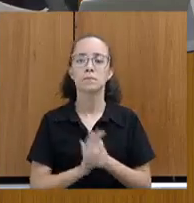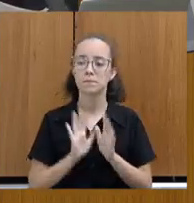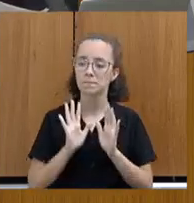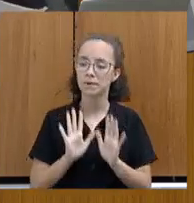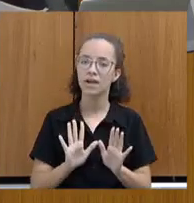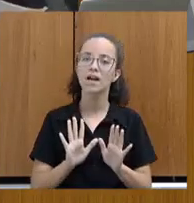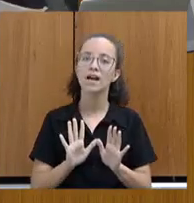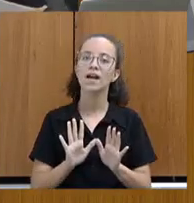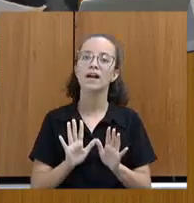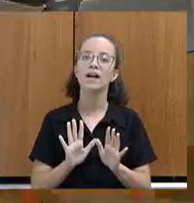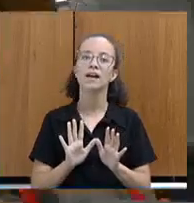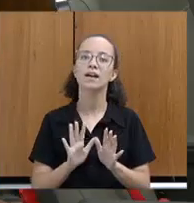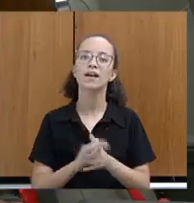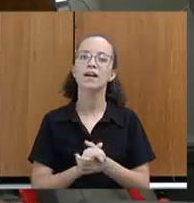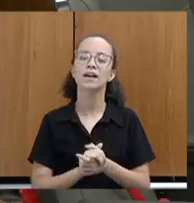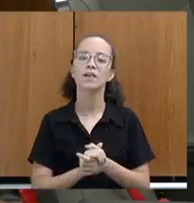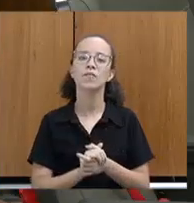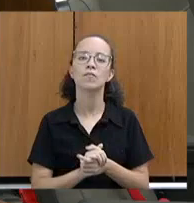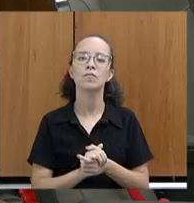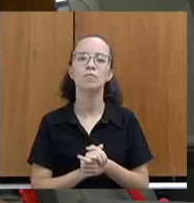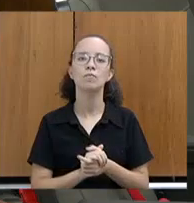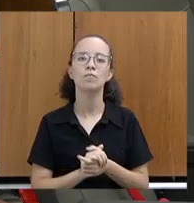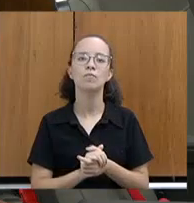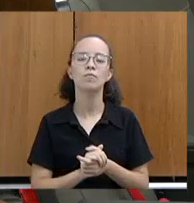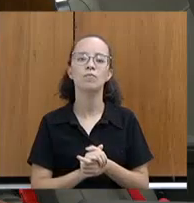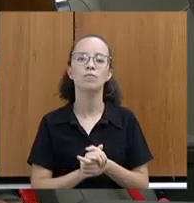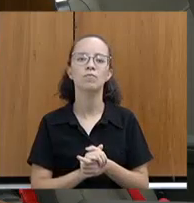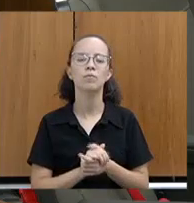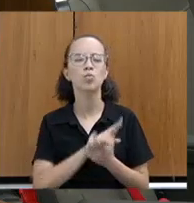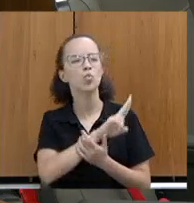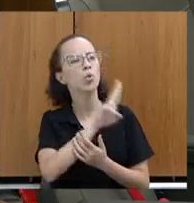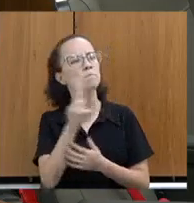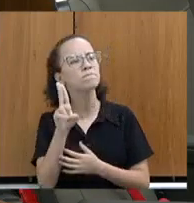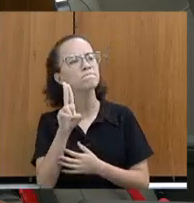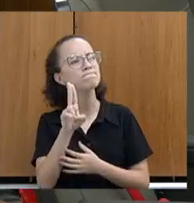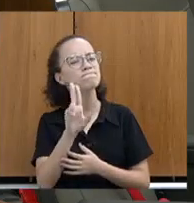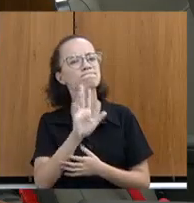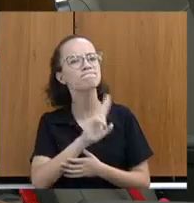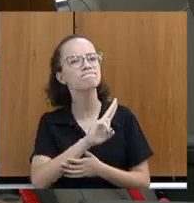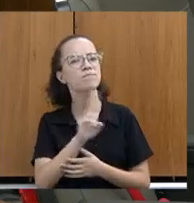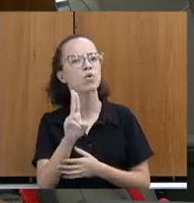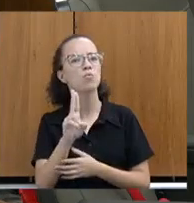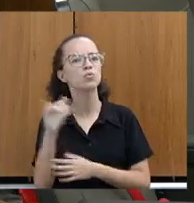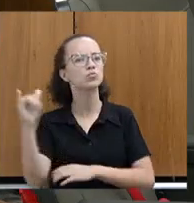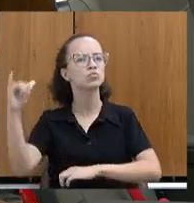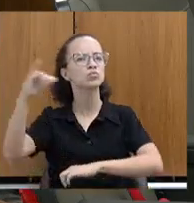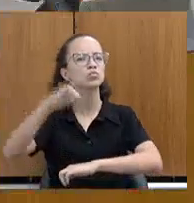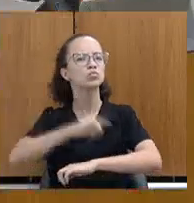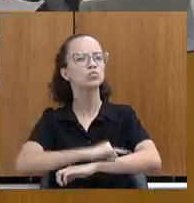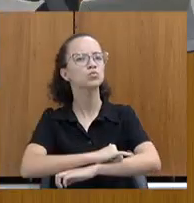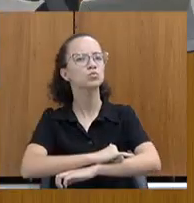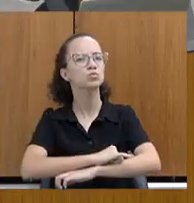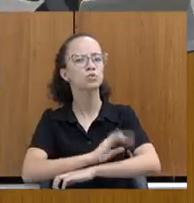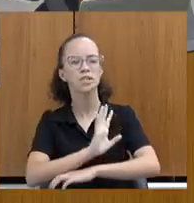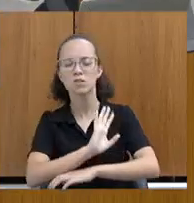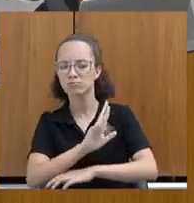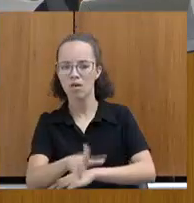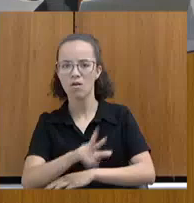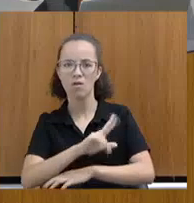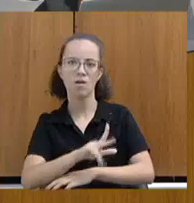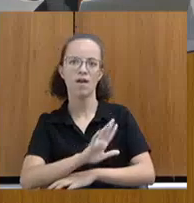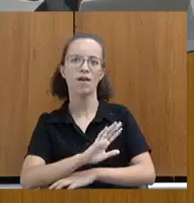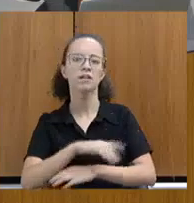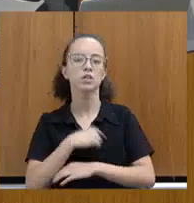Um caminhão de gente. O quê? Como chama o nome? Lá no aeroporto. Não, não isso, não.